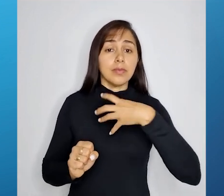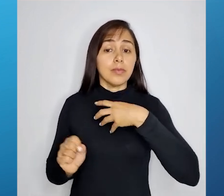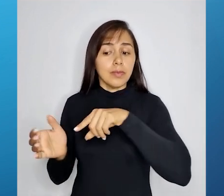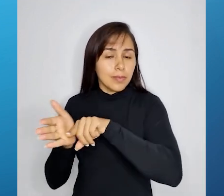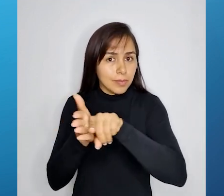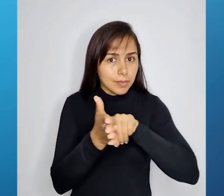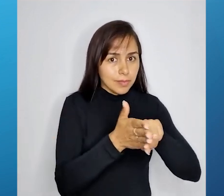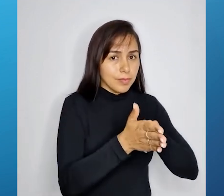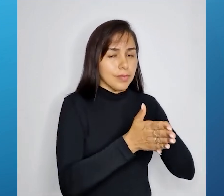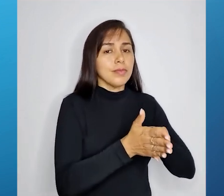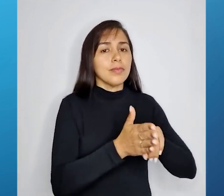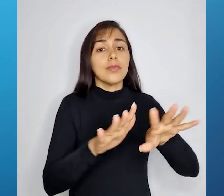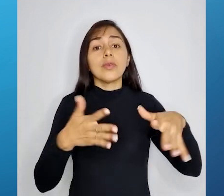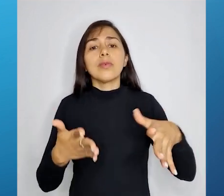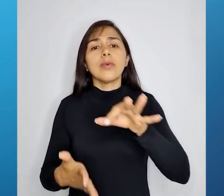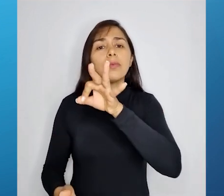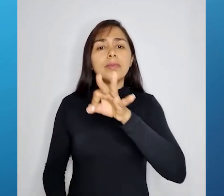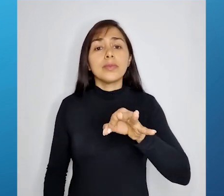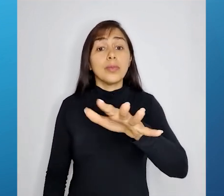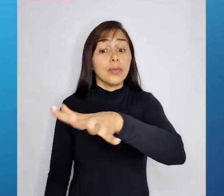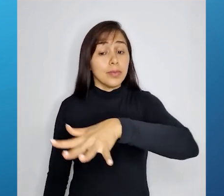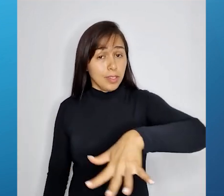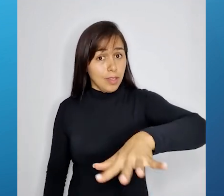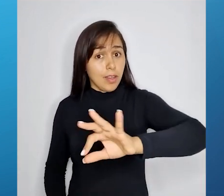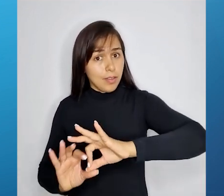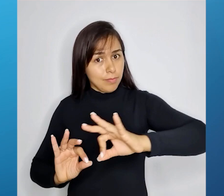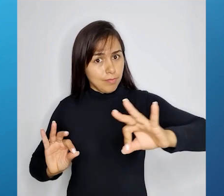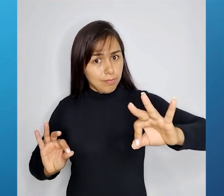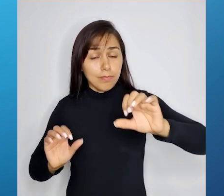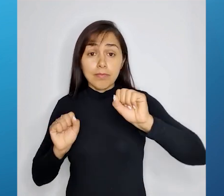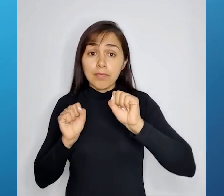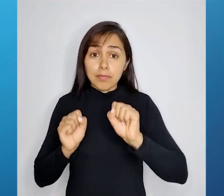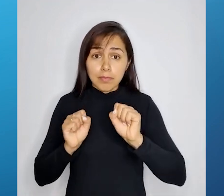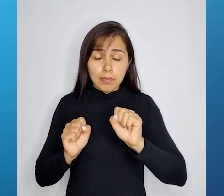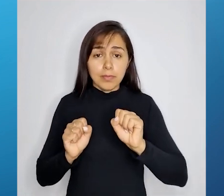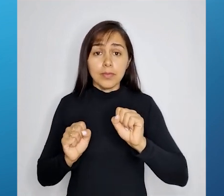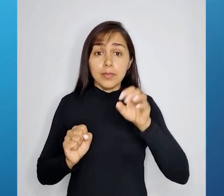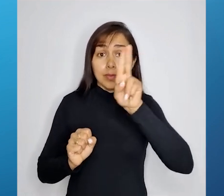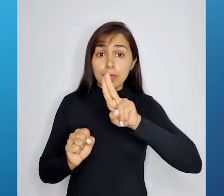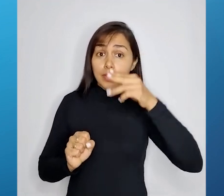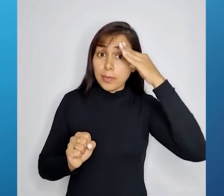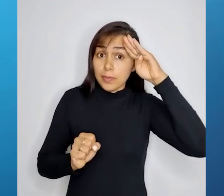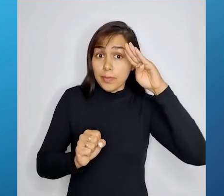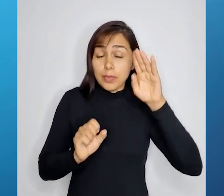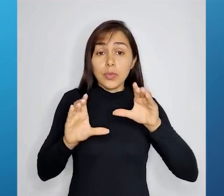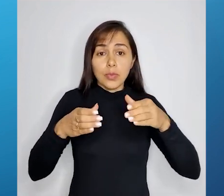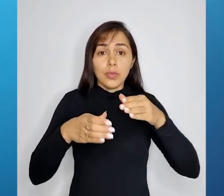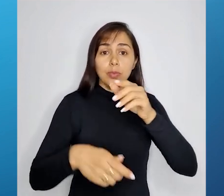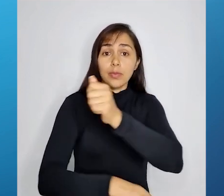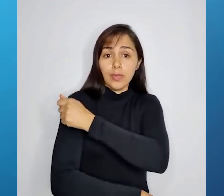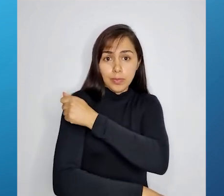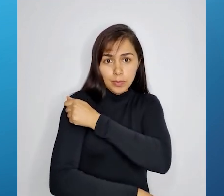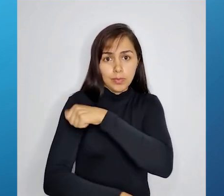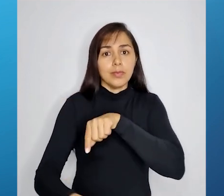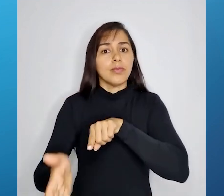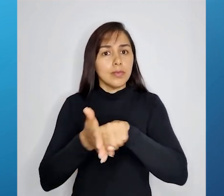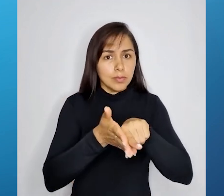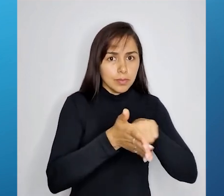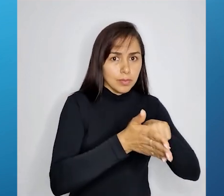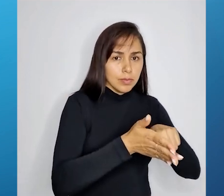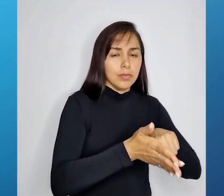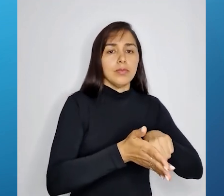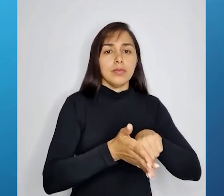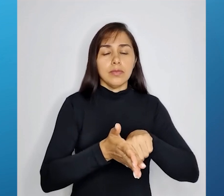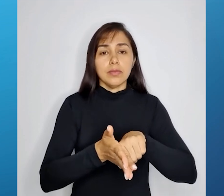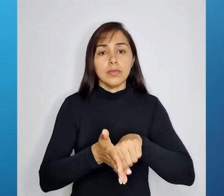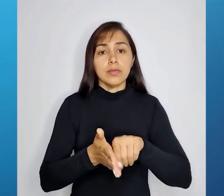pesquisa. Então, qual é o percentual dessas áreas que podem ser utilizadas principalmente por estudantes, por pesquisadores? Então,